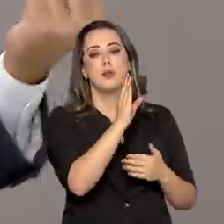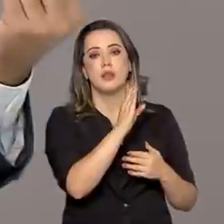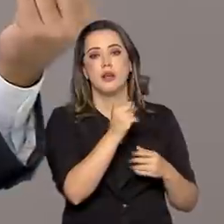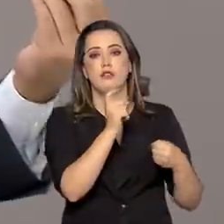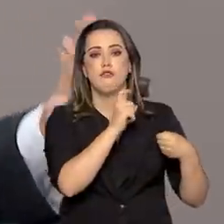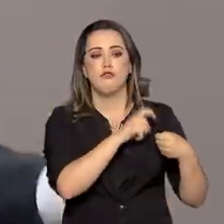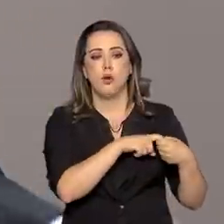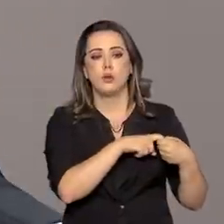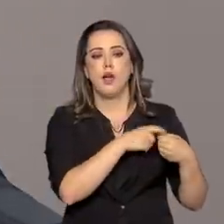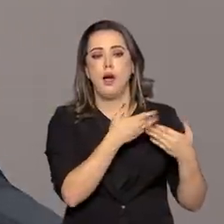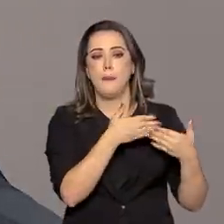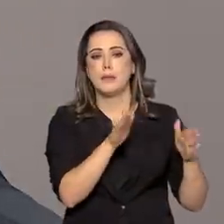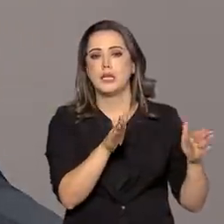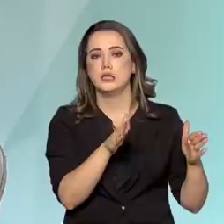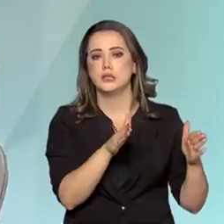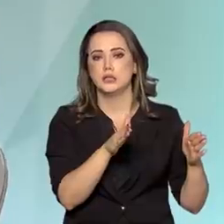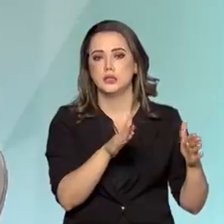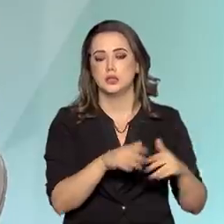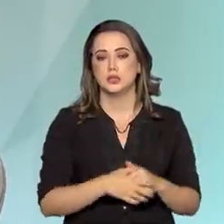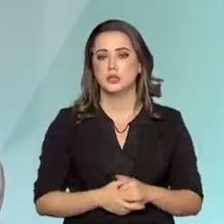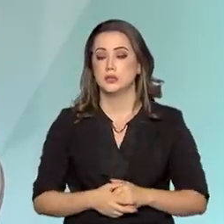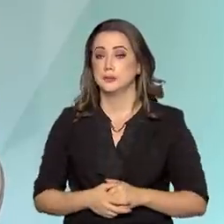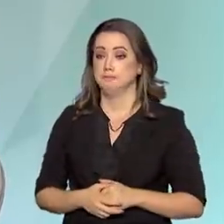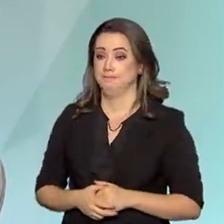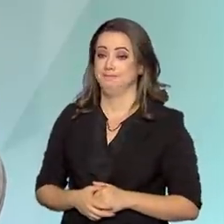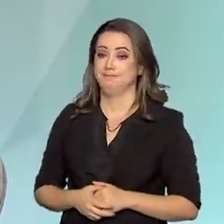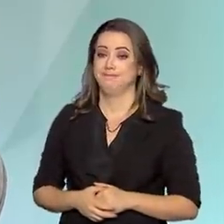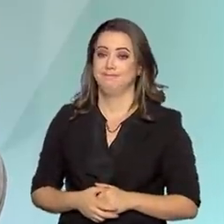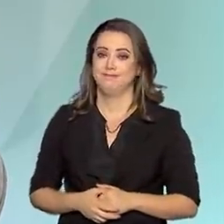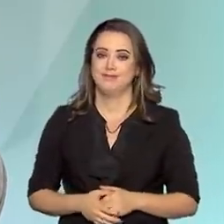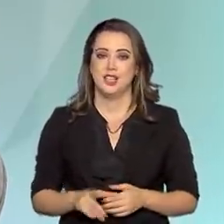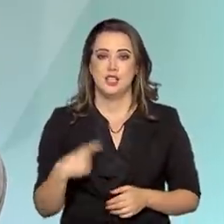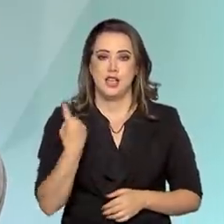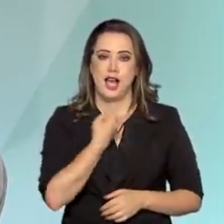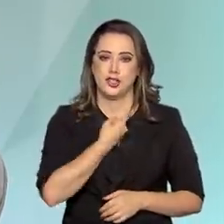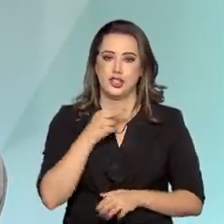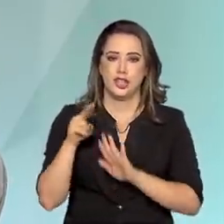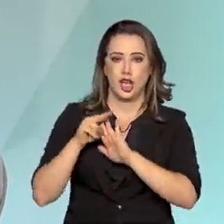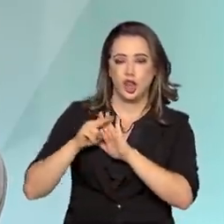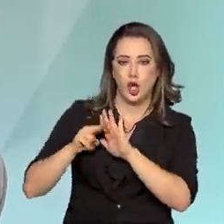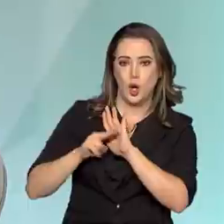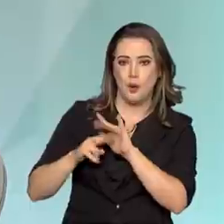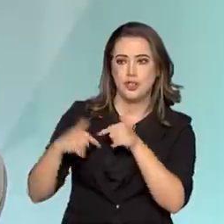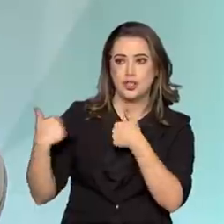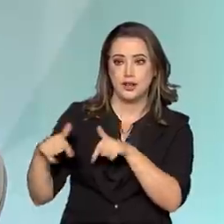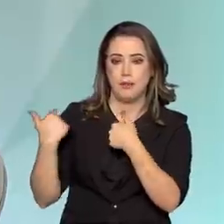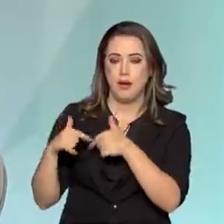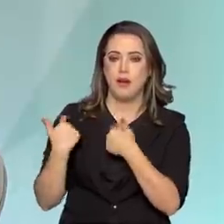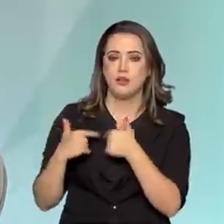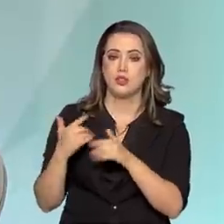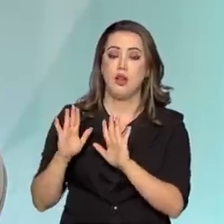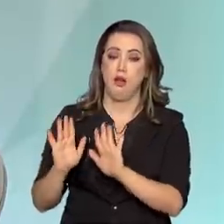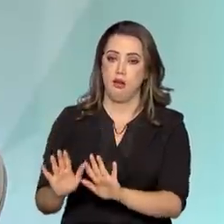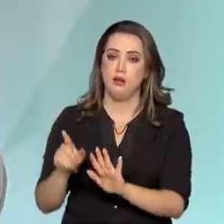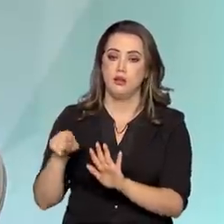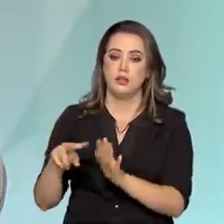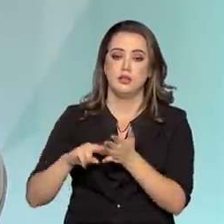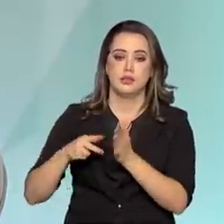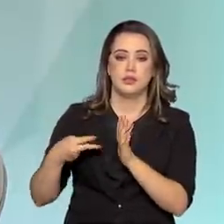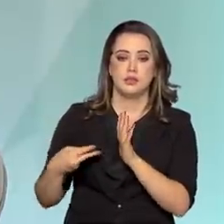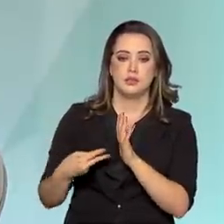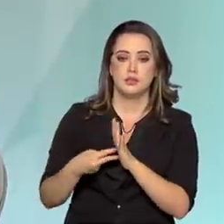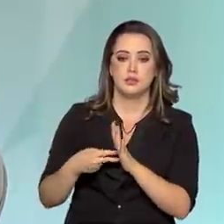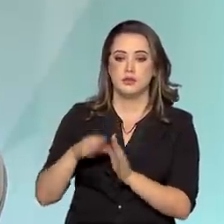voltando a receber público? Sim, sim. A gente já tem um protocolo, um protocolo de ação e esse protocolo corresponde